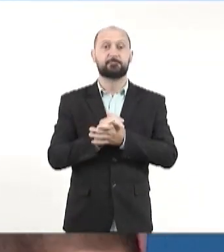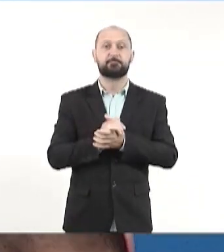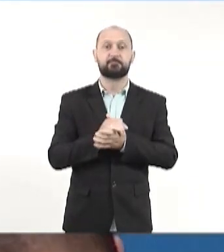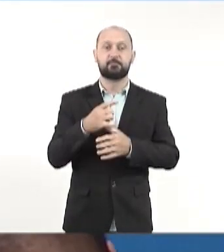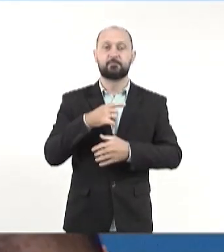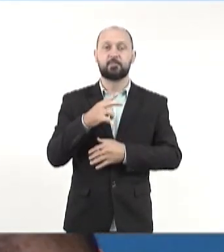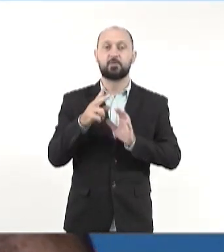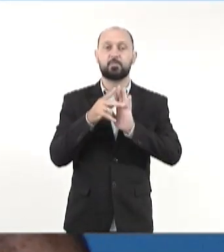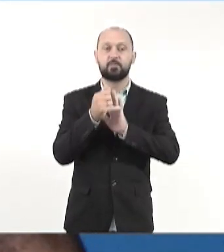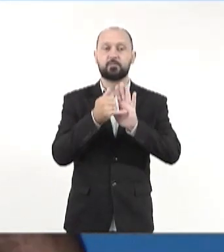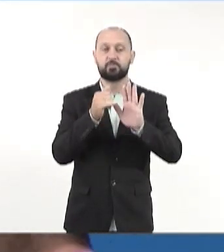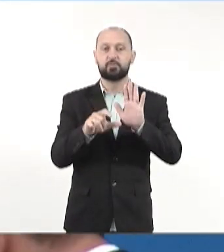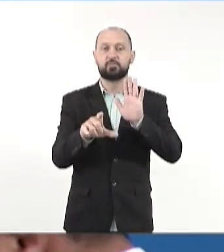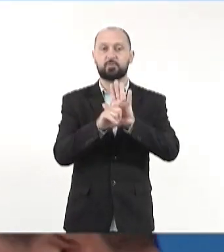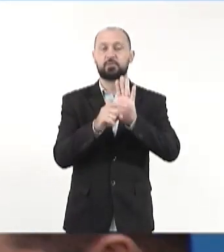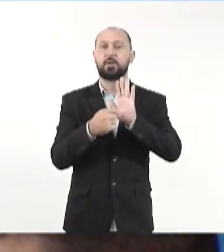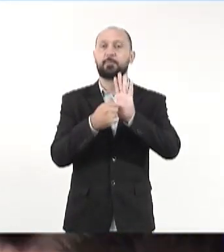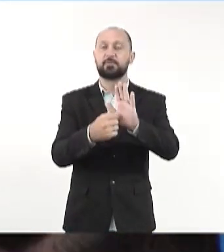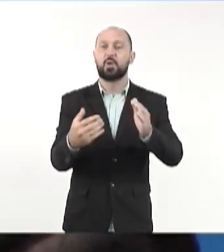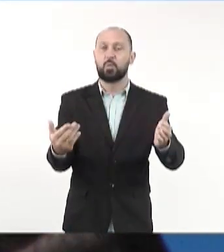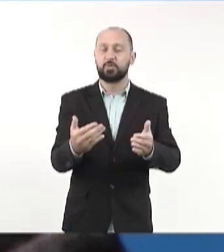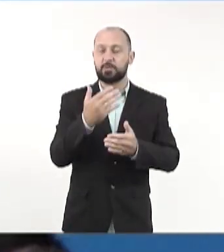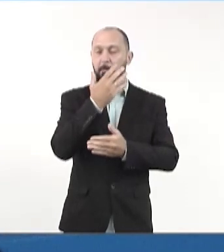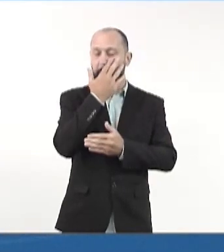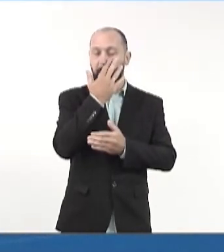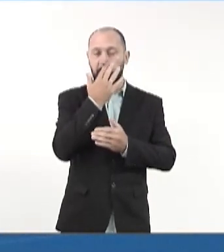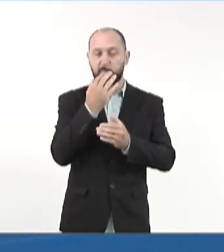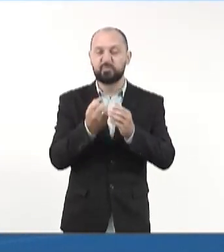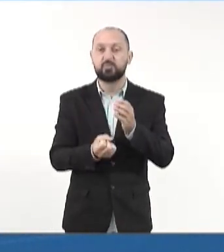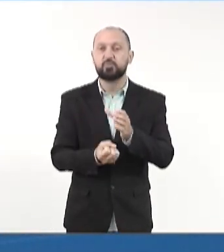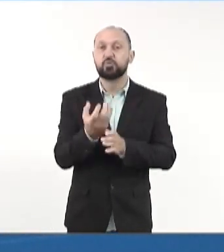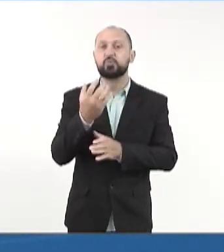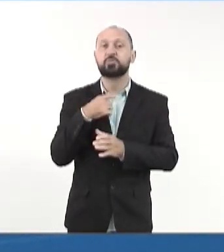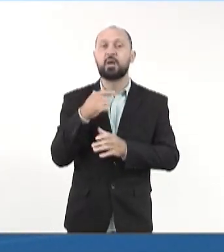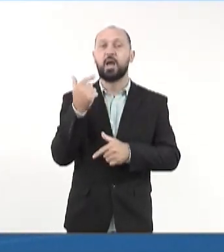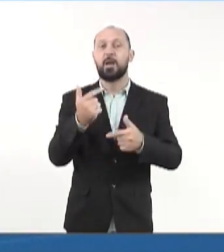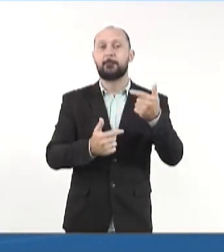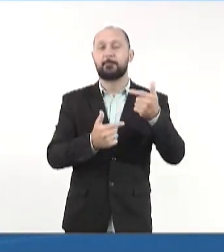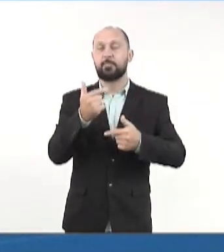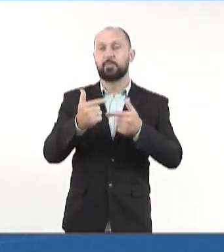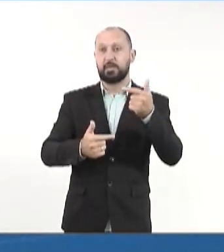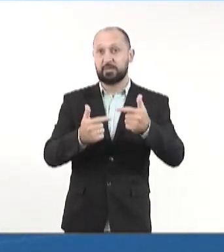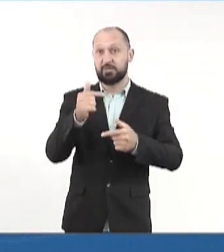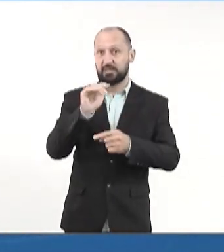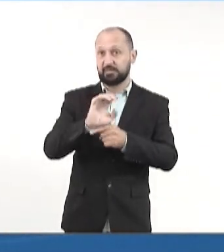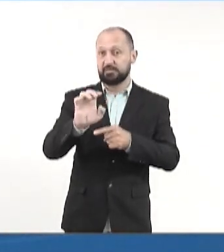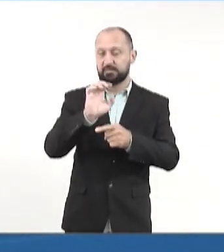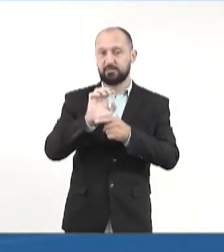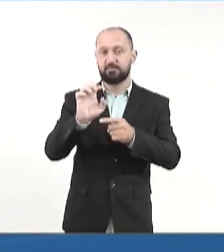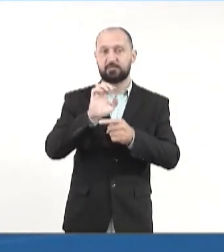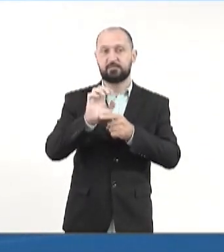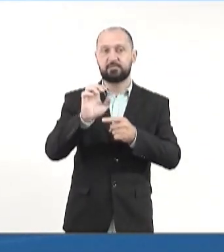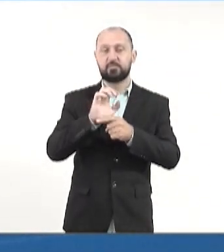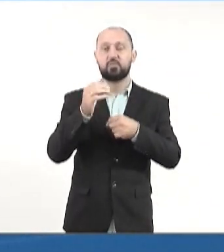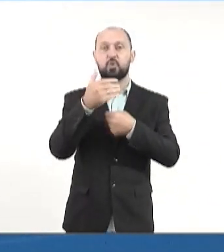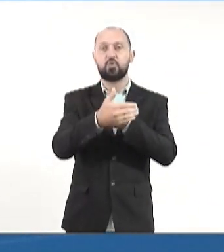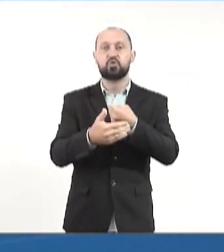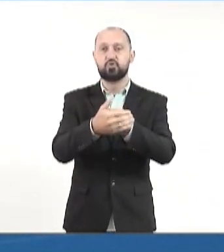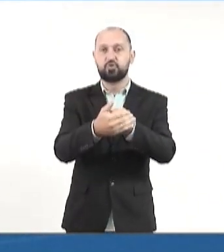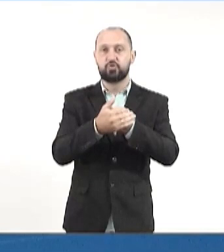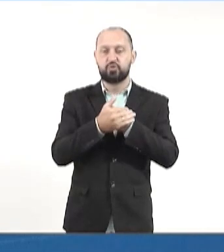Eu tenho um projeto de lei para apresentar no dia de hoje que institui a política estadual de